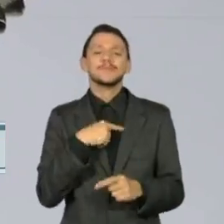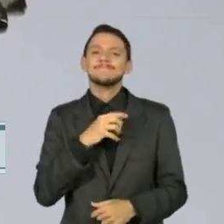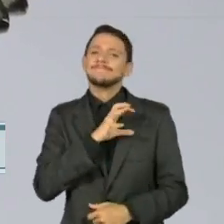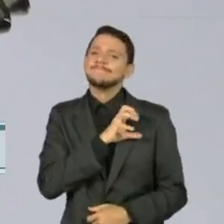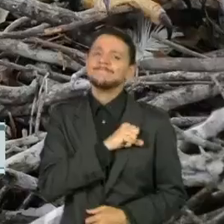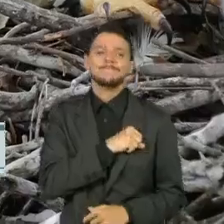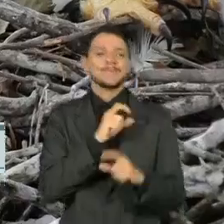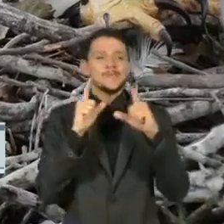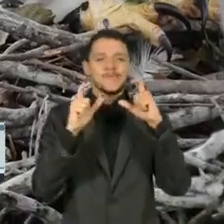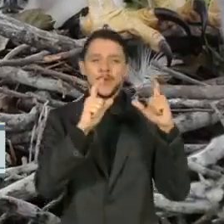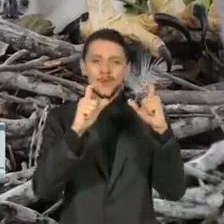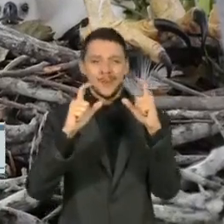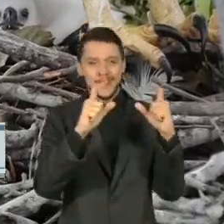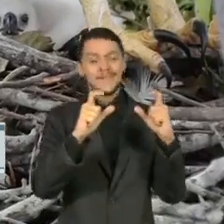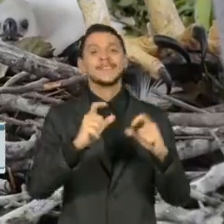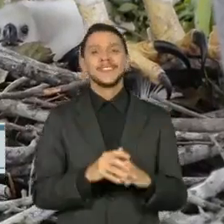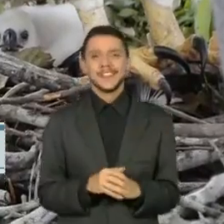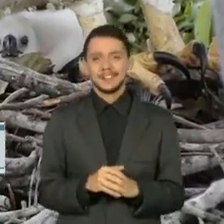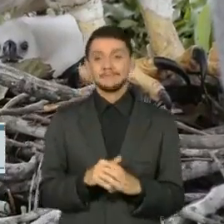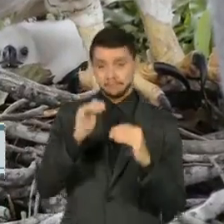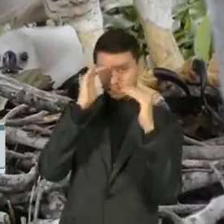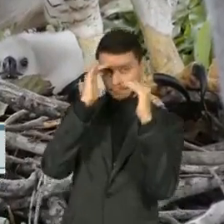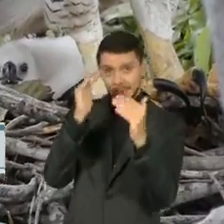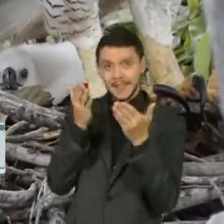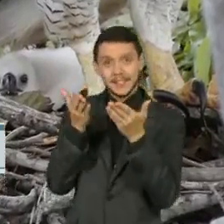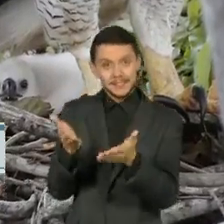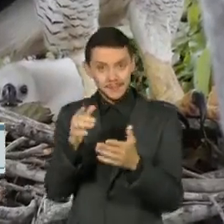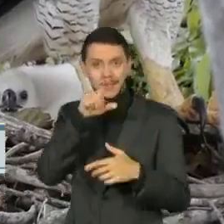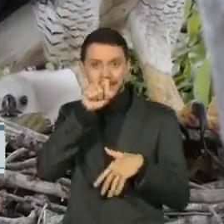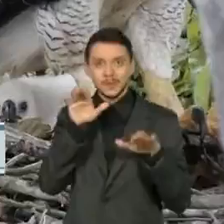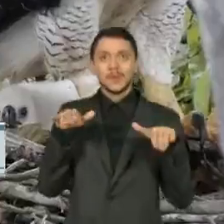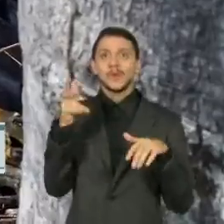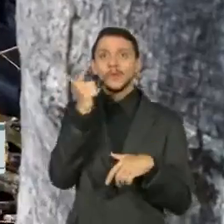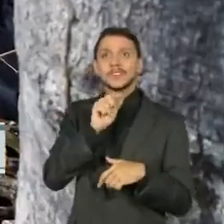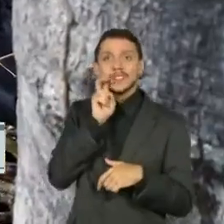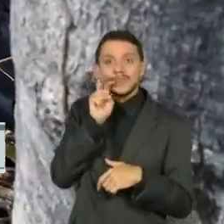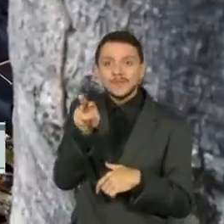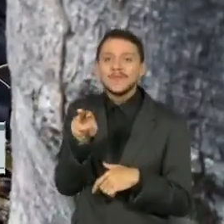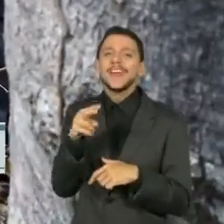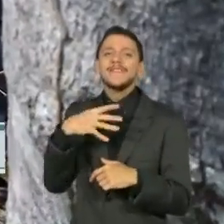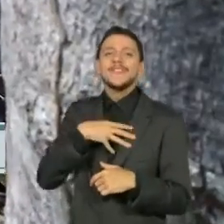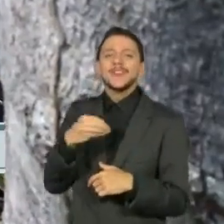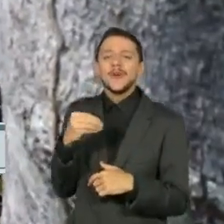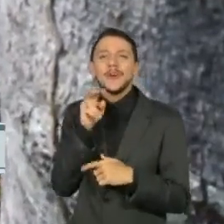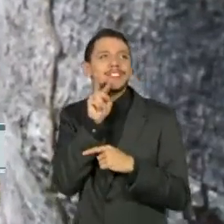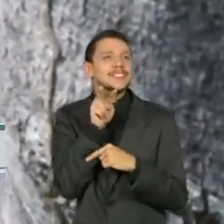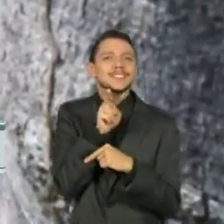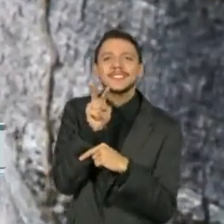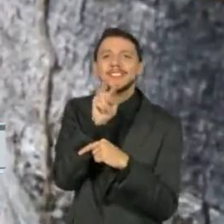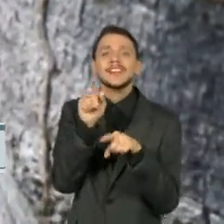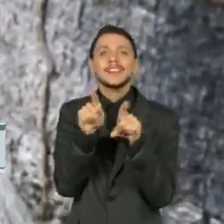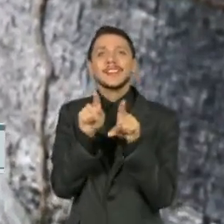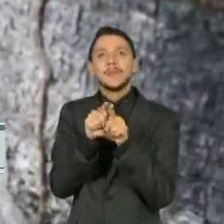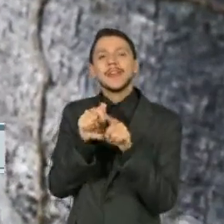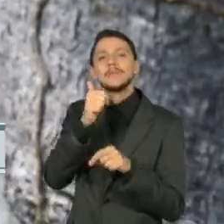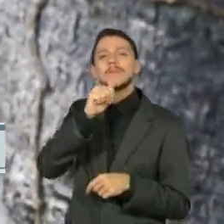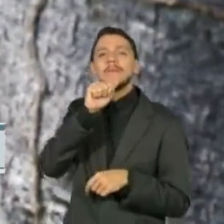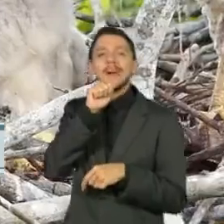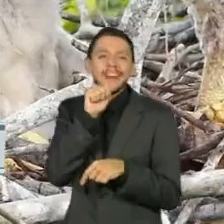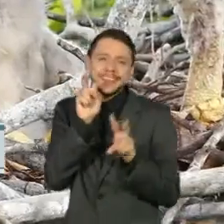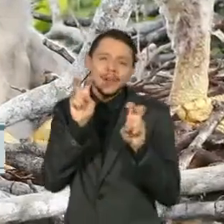Respeitando a espécie, ele conseguiu flagrar o olhar curioso do filhote. O cuidado da mãe com a prole, tão rara.